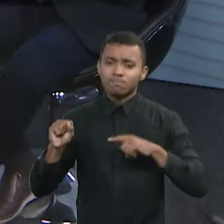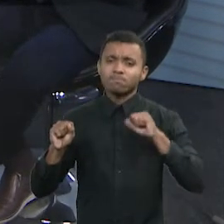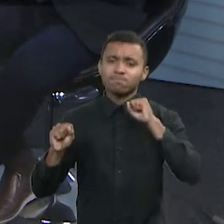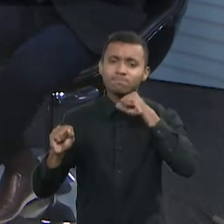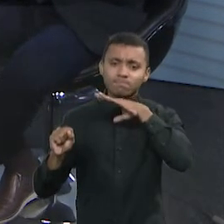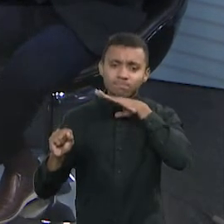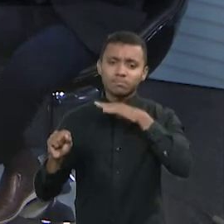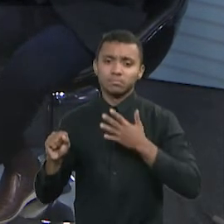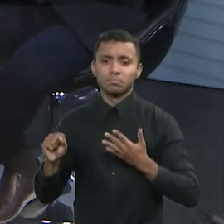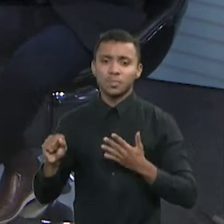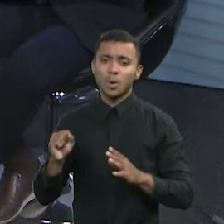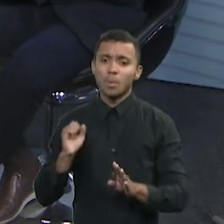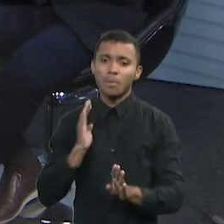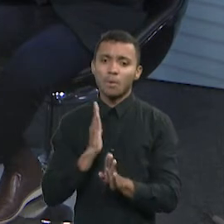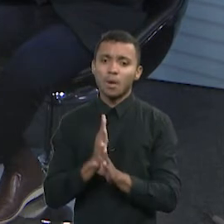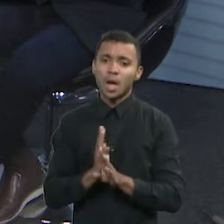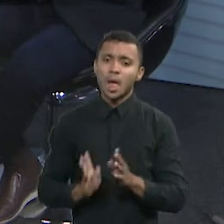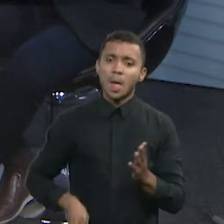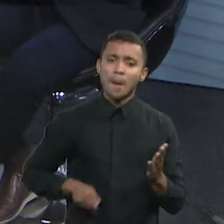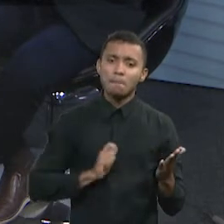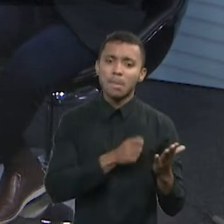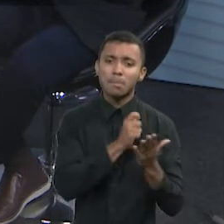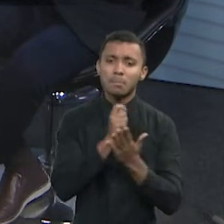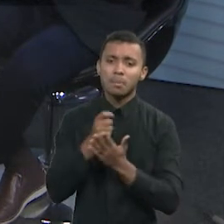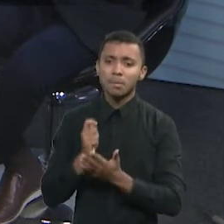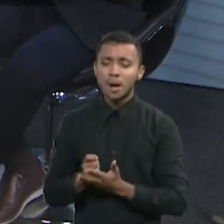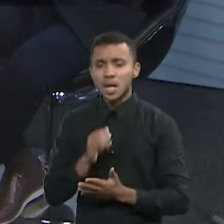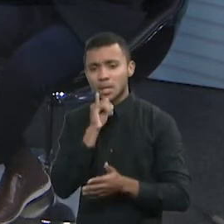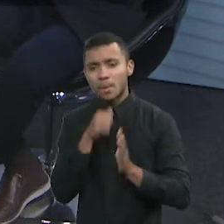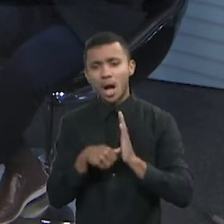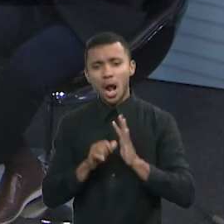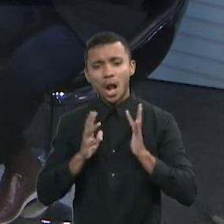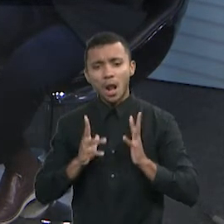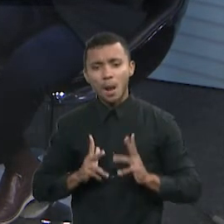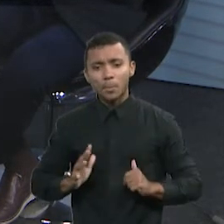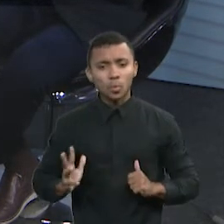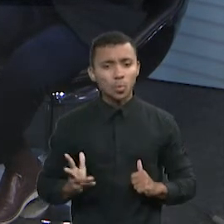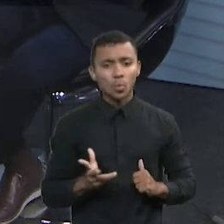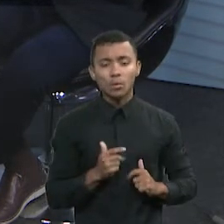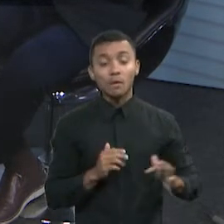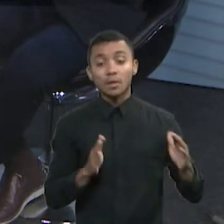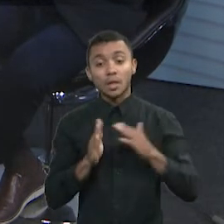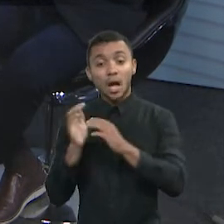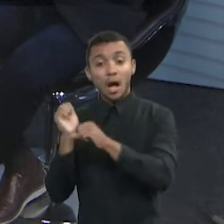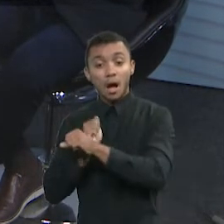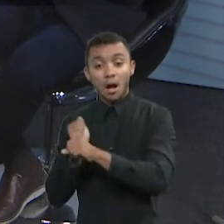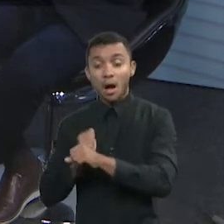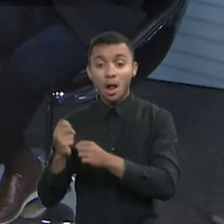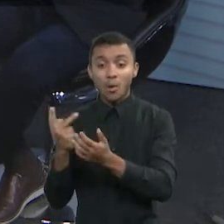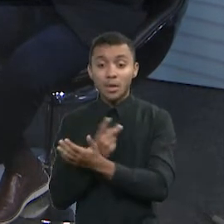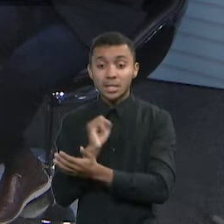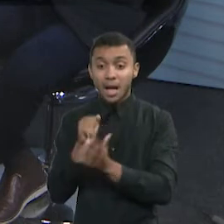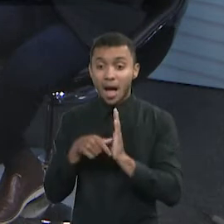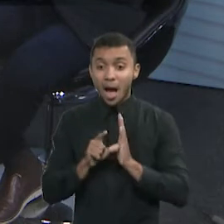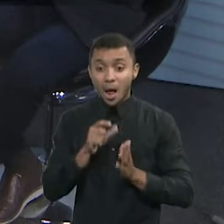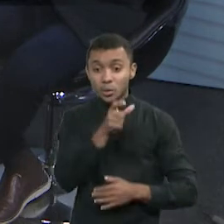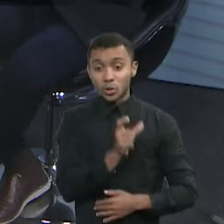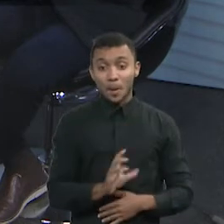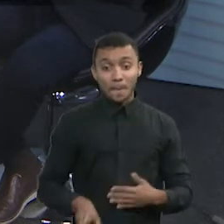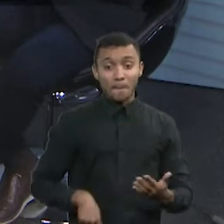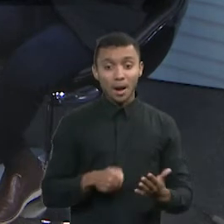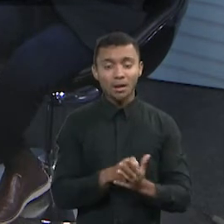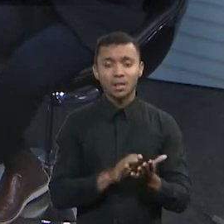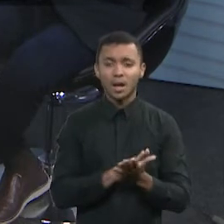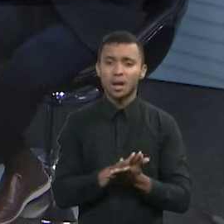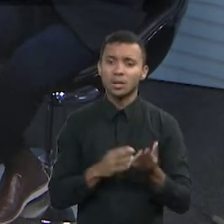com quem paga em dia. O centro fez o maior esforço que pagou em dia, quando chegou no final do ano, aí veio um refis para quem não pagou. Aí o cara diz